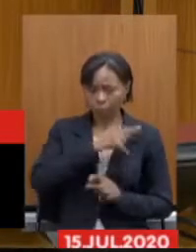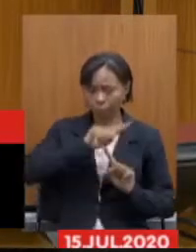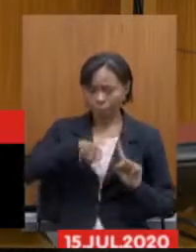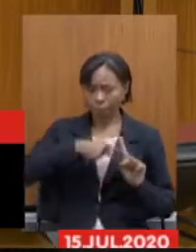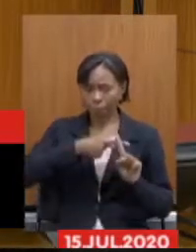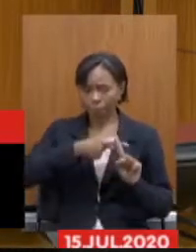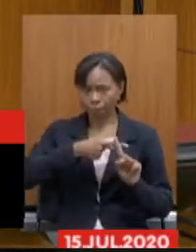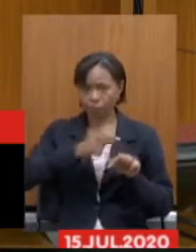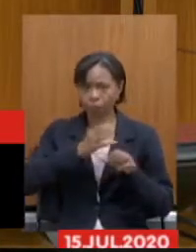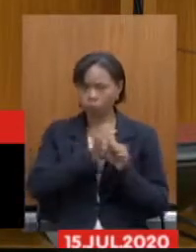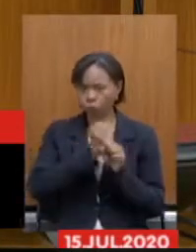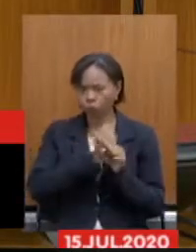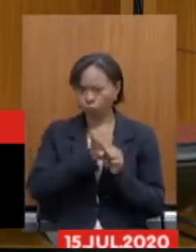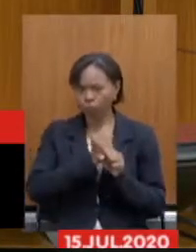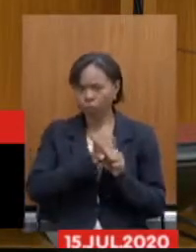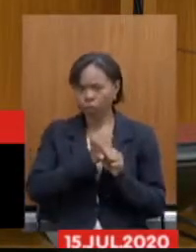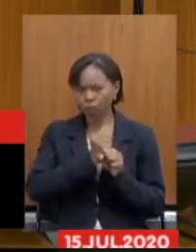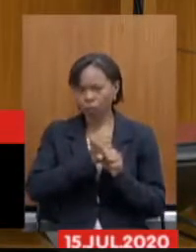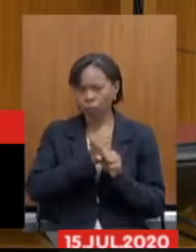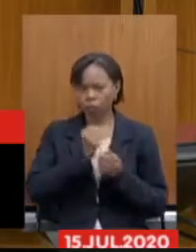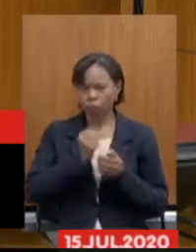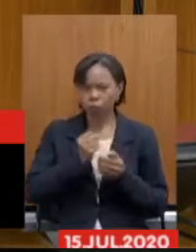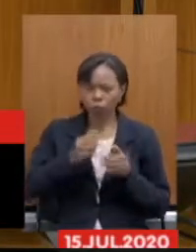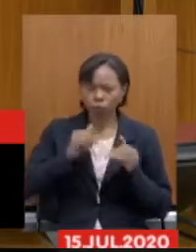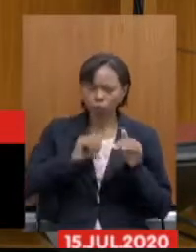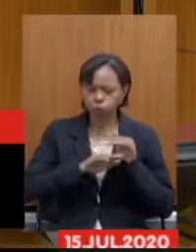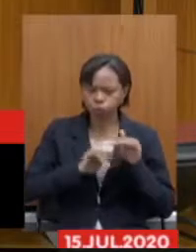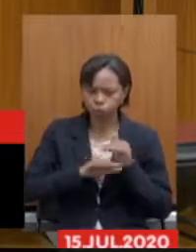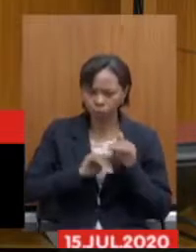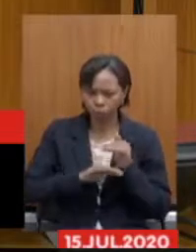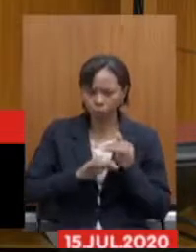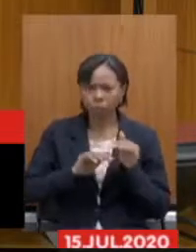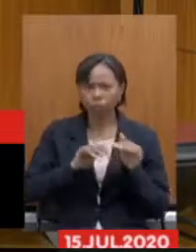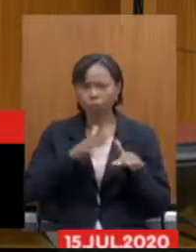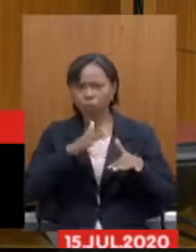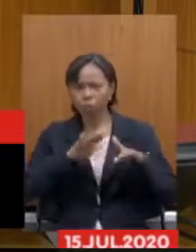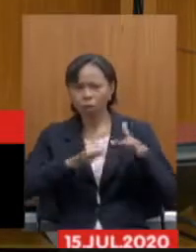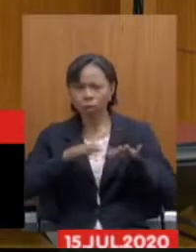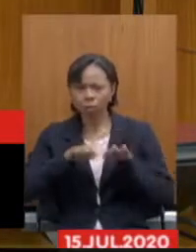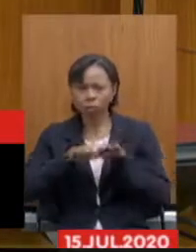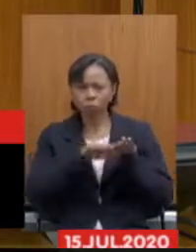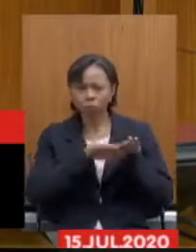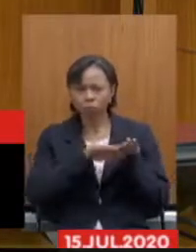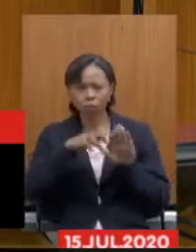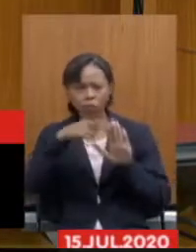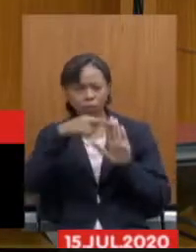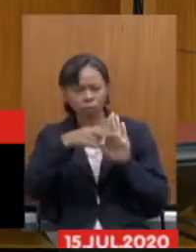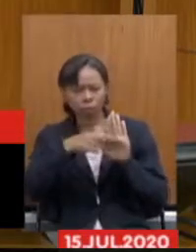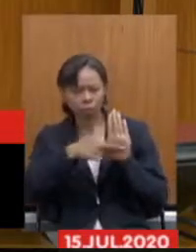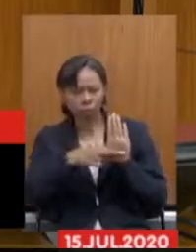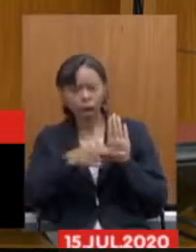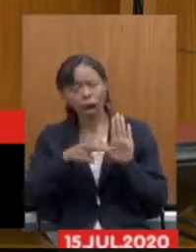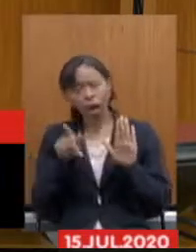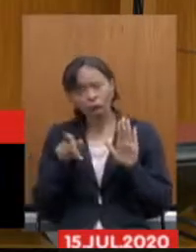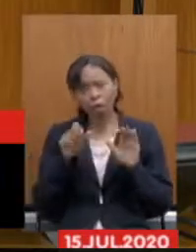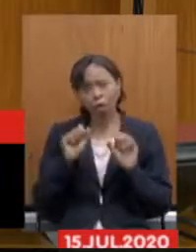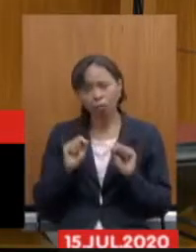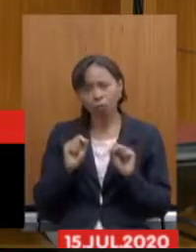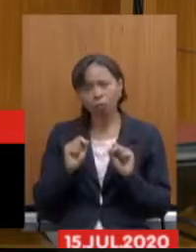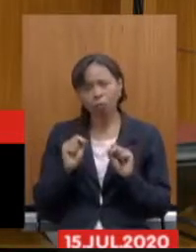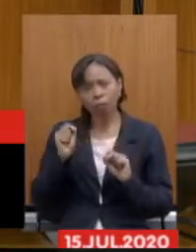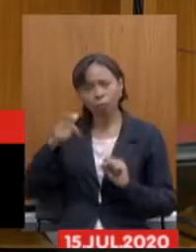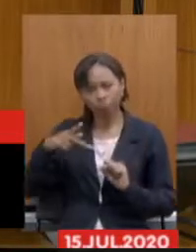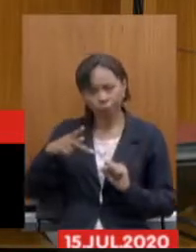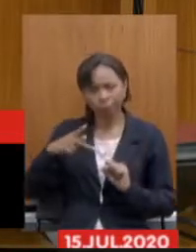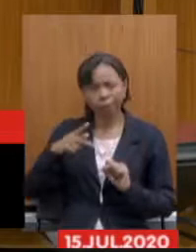para fazer uma média ali e, acrescido de outros requisitos, o servidor, então, poderia aposentar por essa média de pontos.